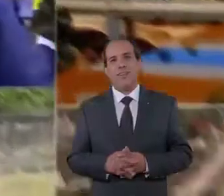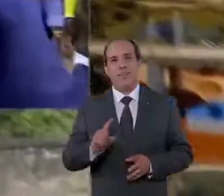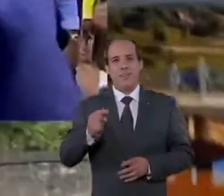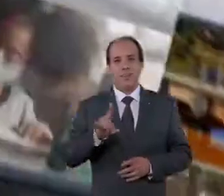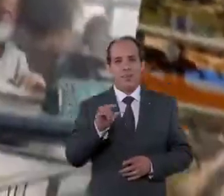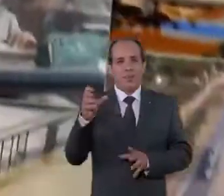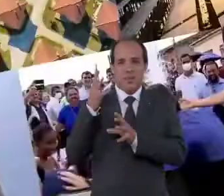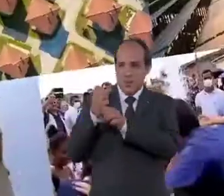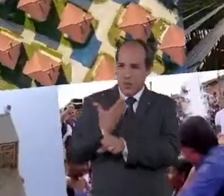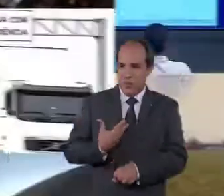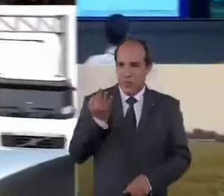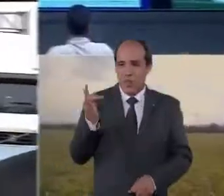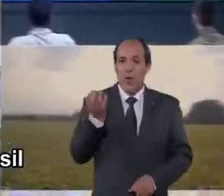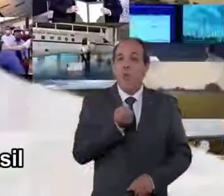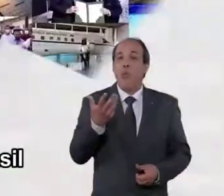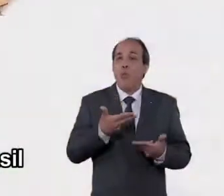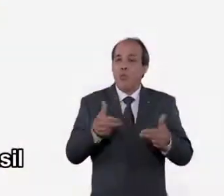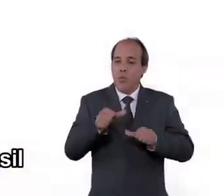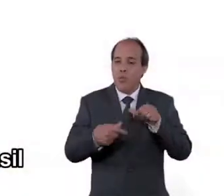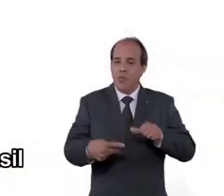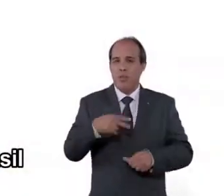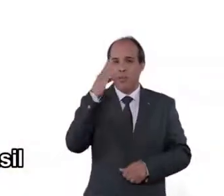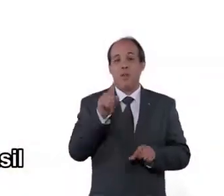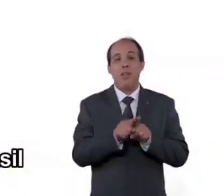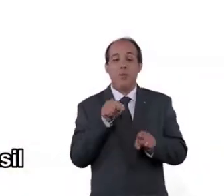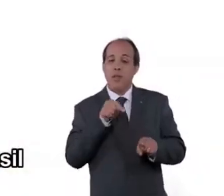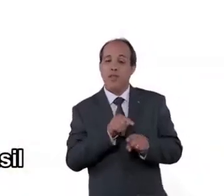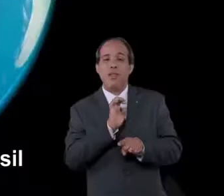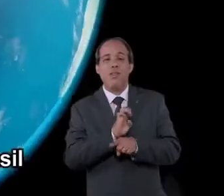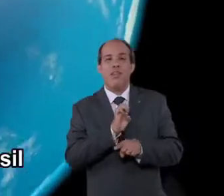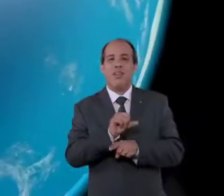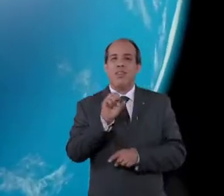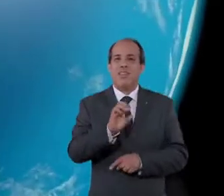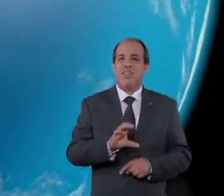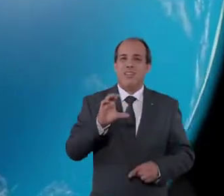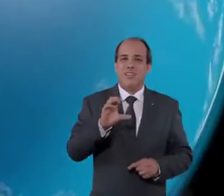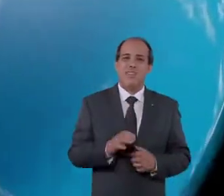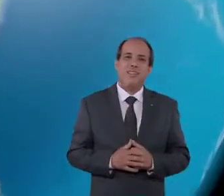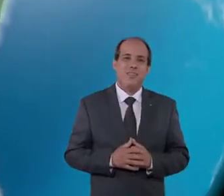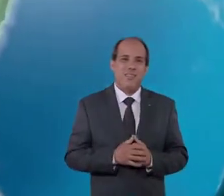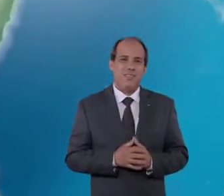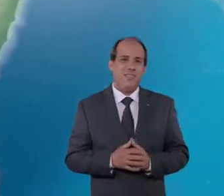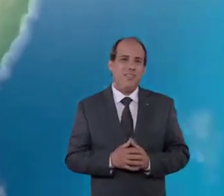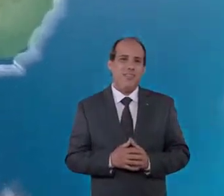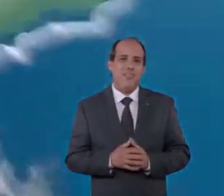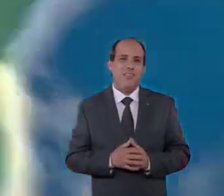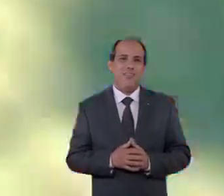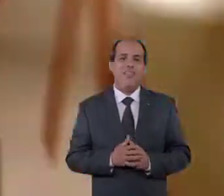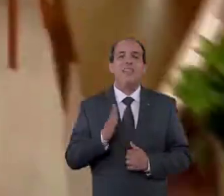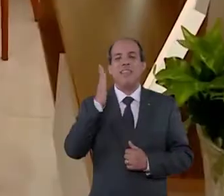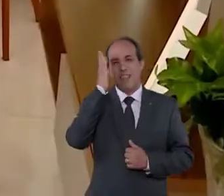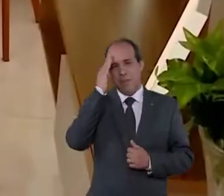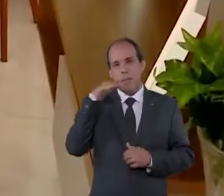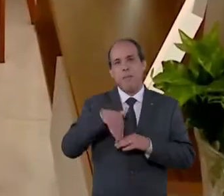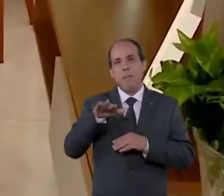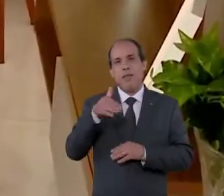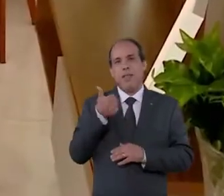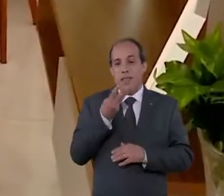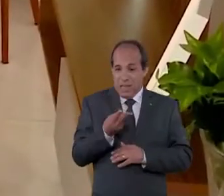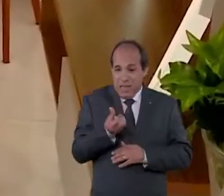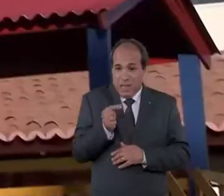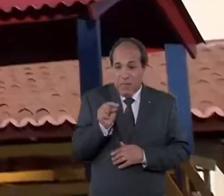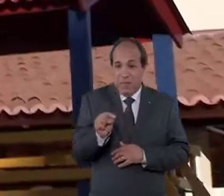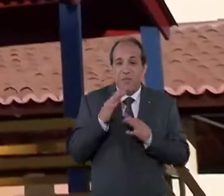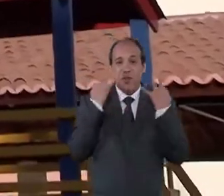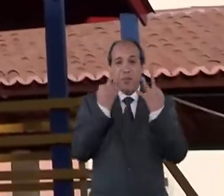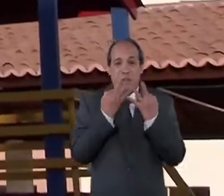Mil dias de governo federal e olha quanta coisa mudou no Brasil e aqui em Santa Catarina. Que o digam as mais